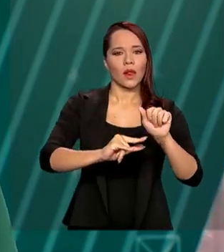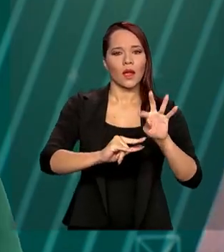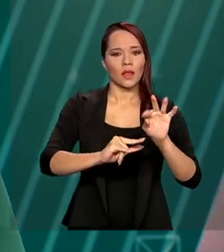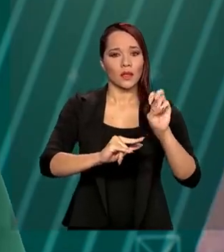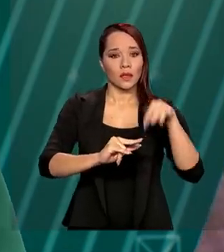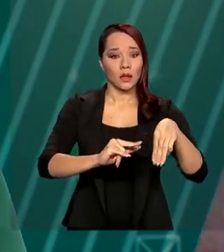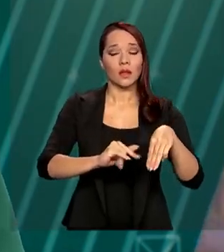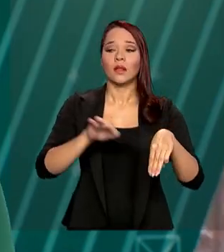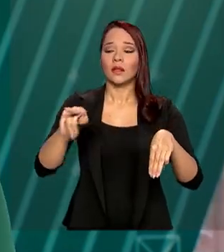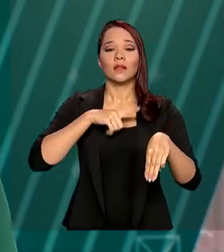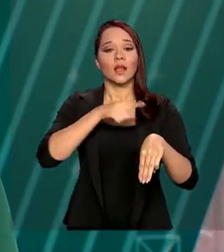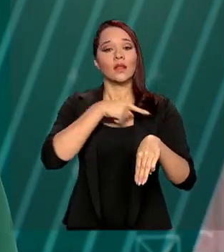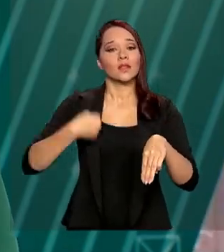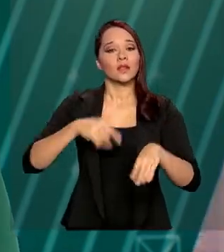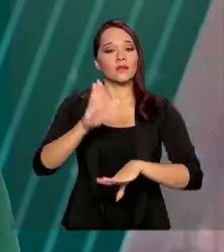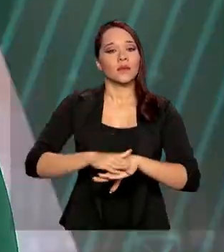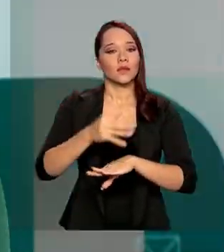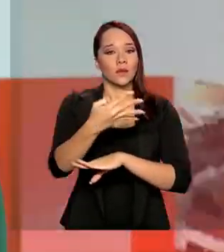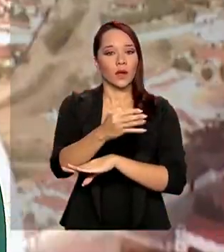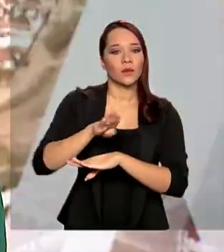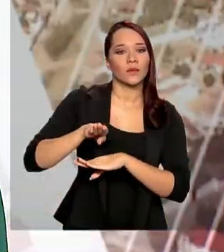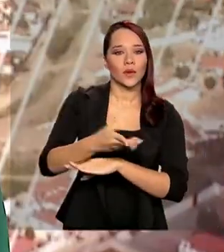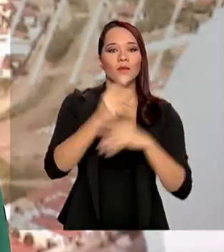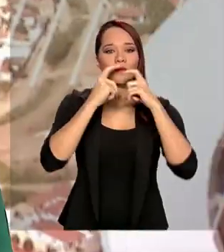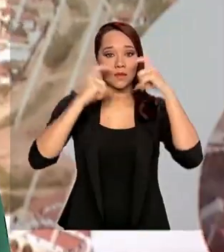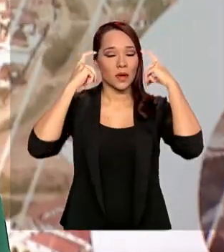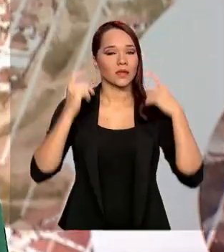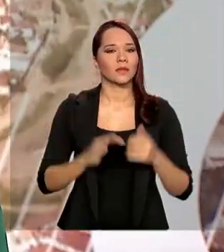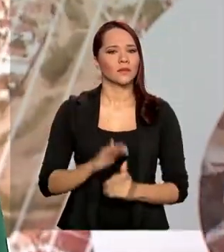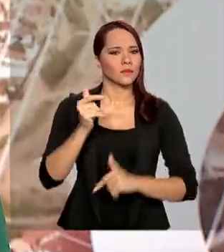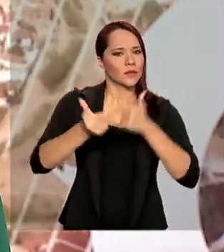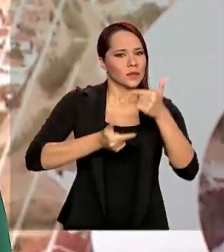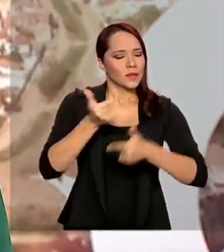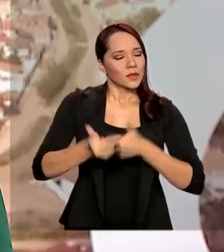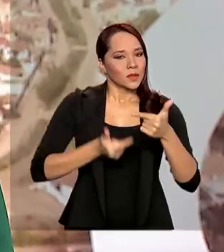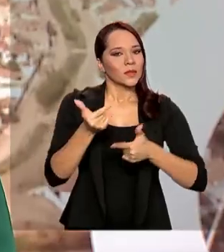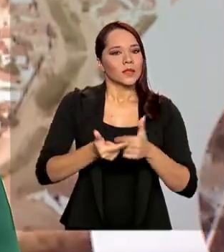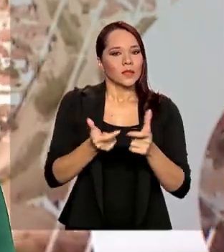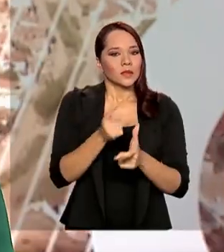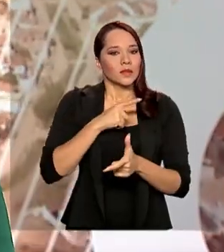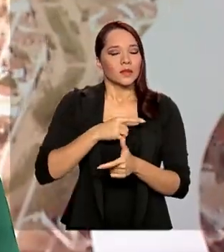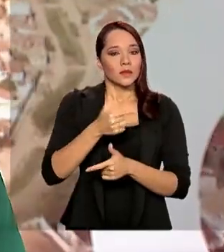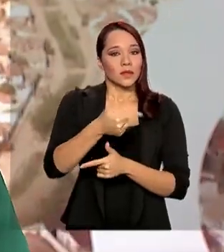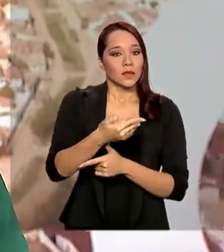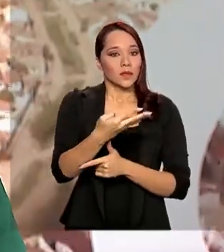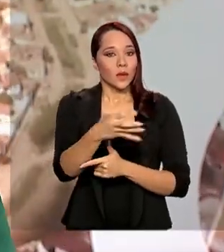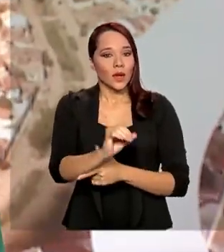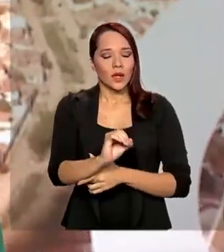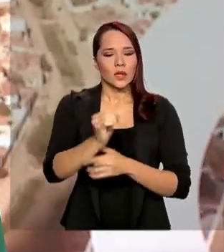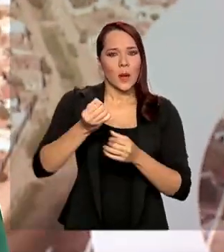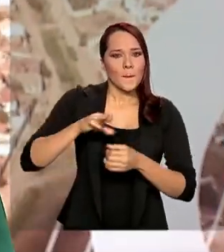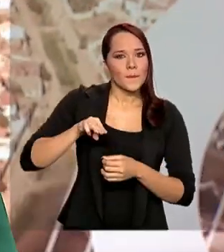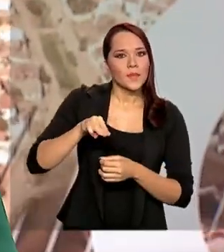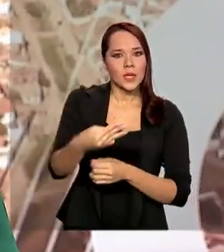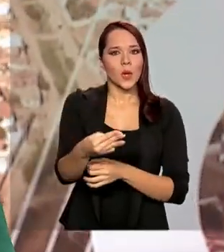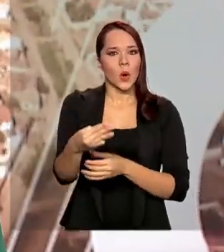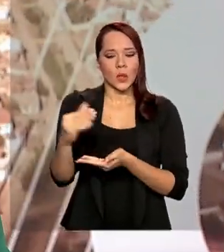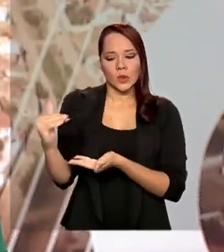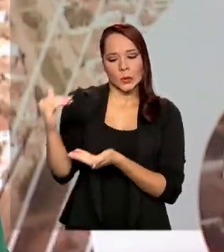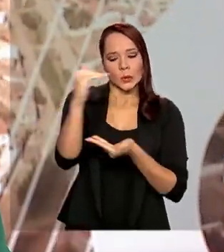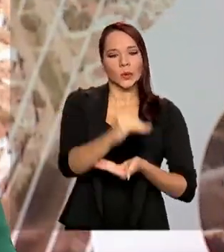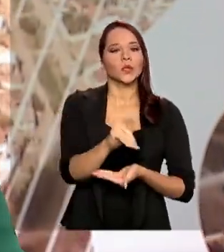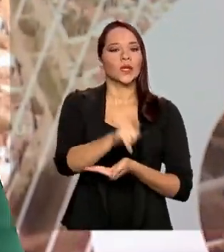mais 4 milhões de máscaras. A mega operação para trazer 240 milhões de unidades é